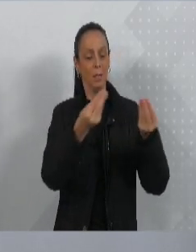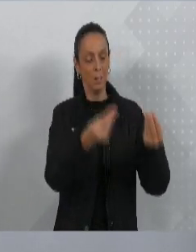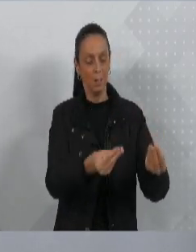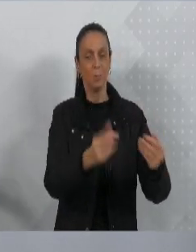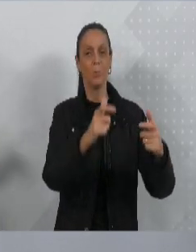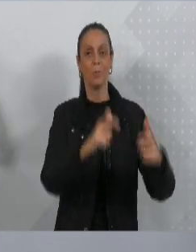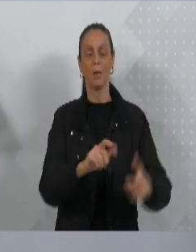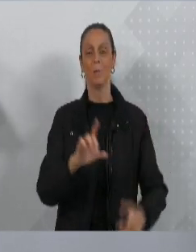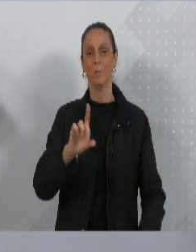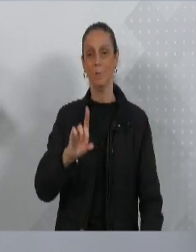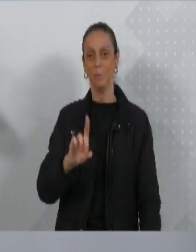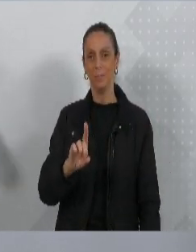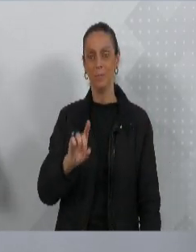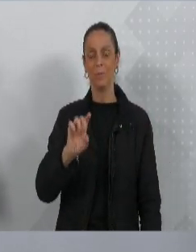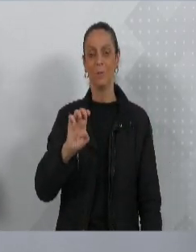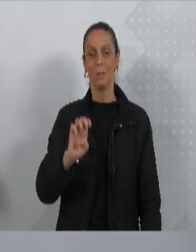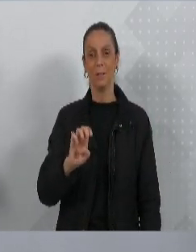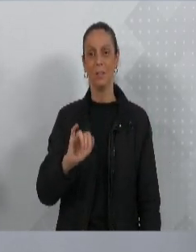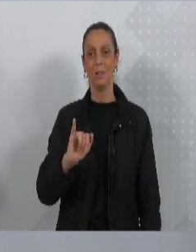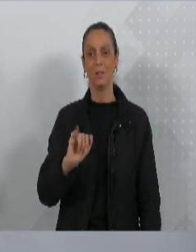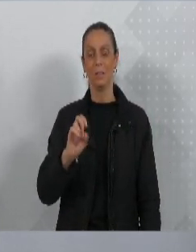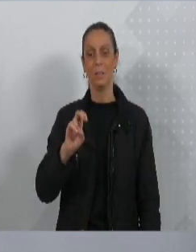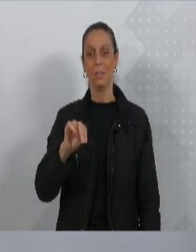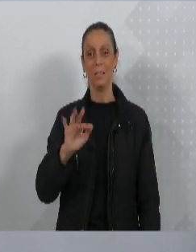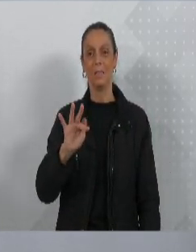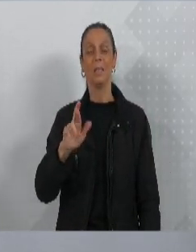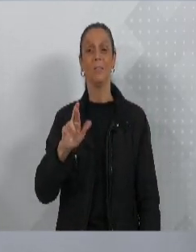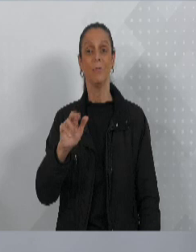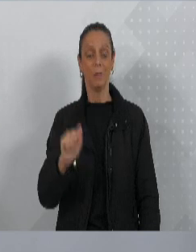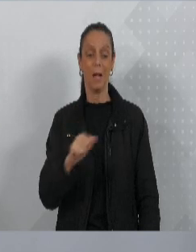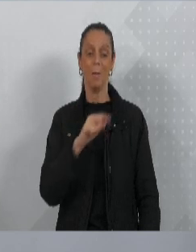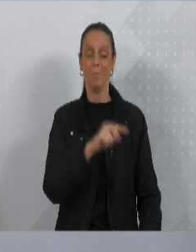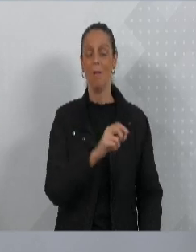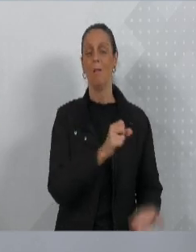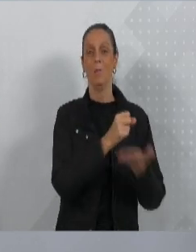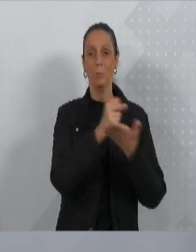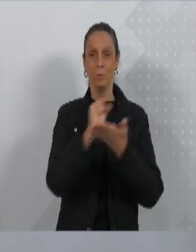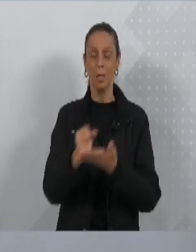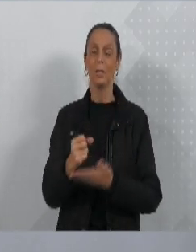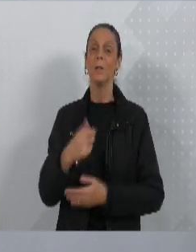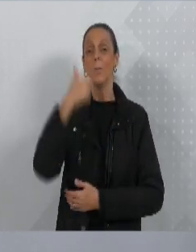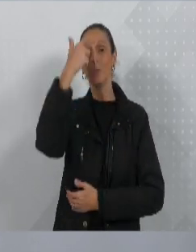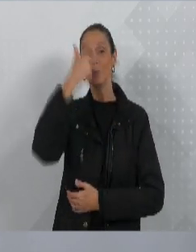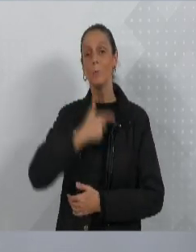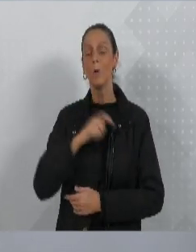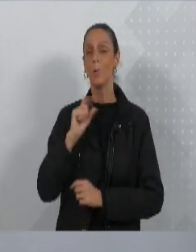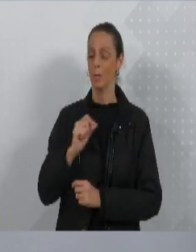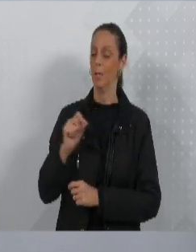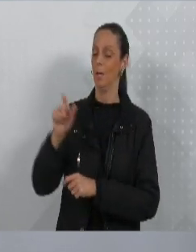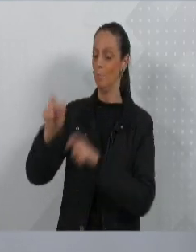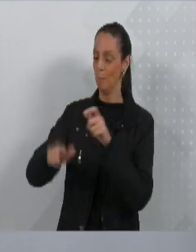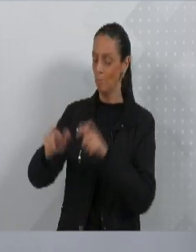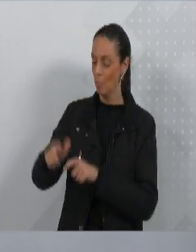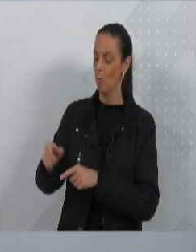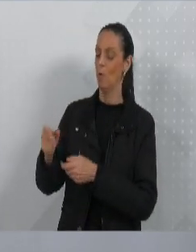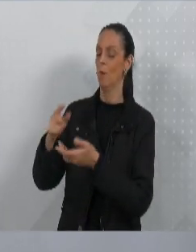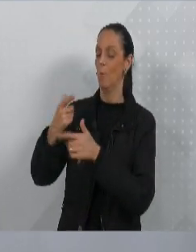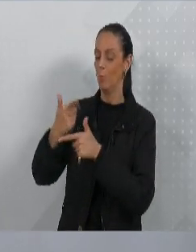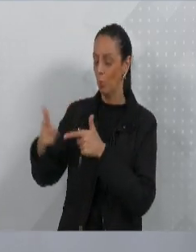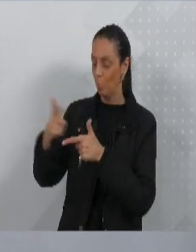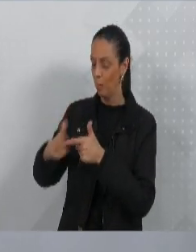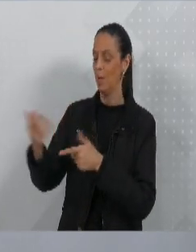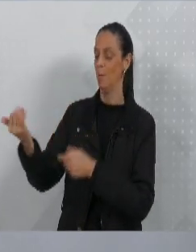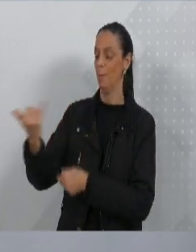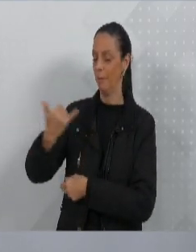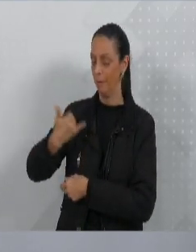também. E a gente está tomando aquilo que nos cabe, tentando ser um instrumento de conexão para fazer com que essas demandas também localizadas,